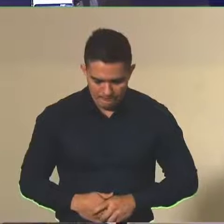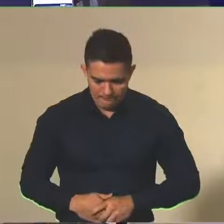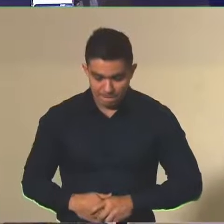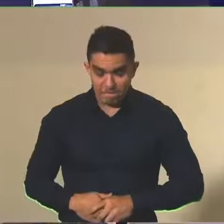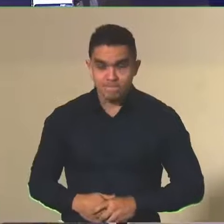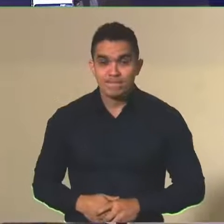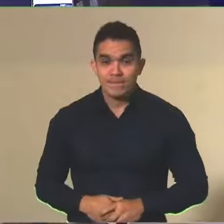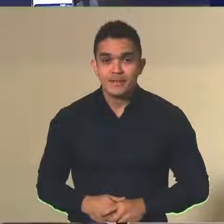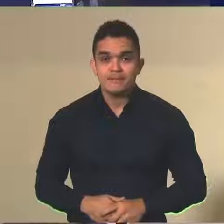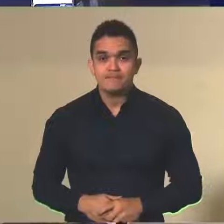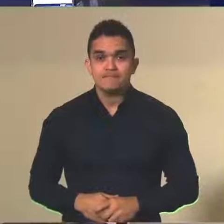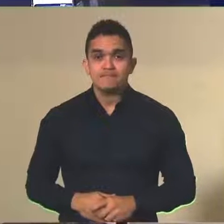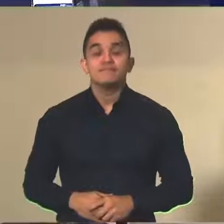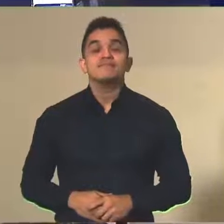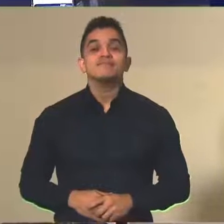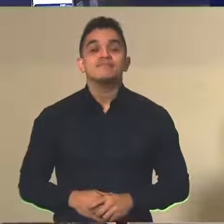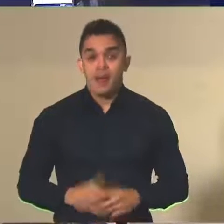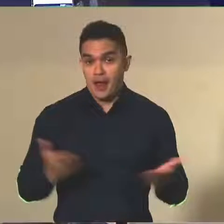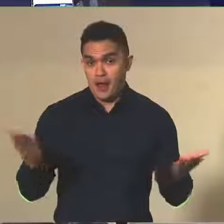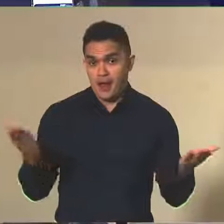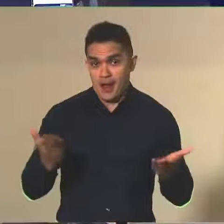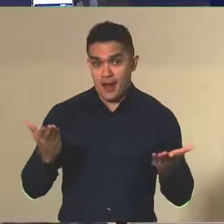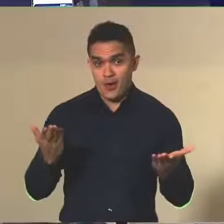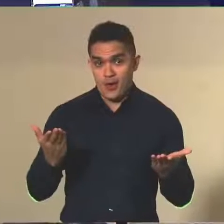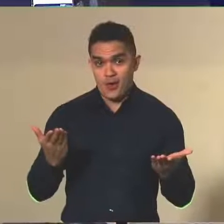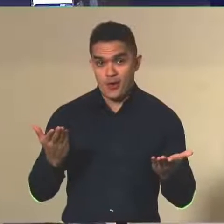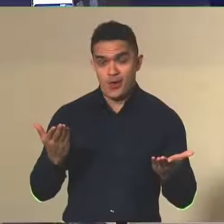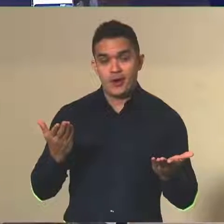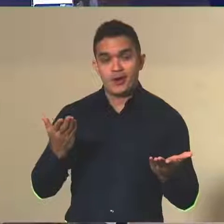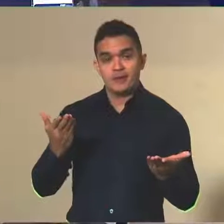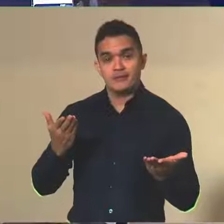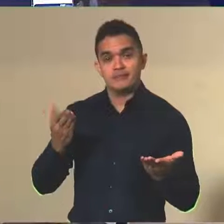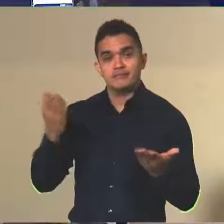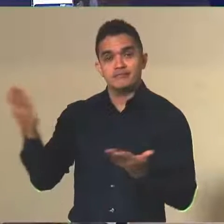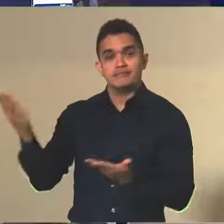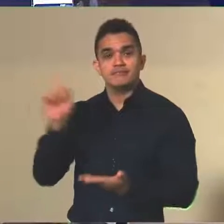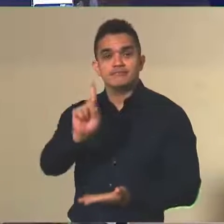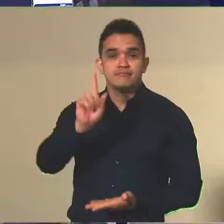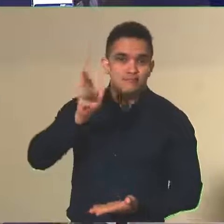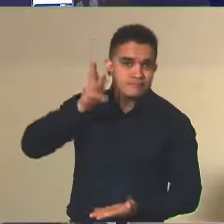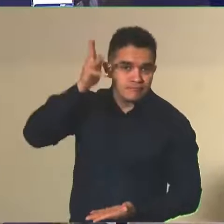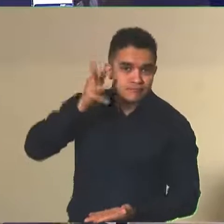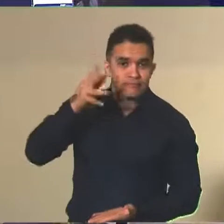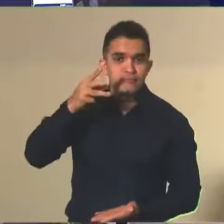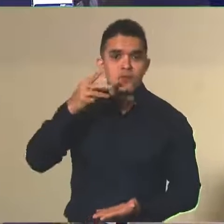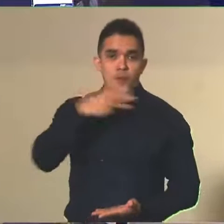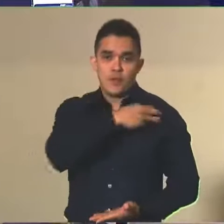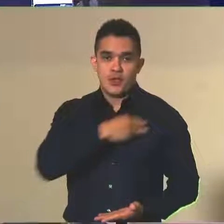Senhoras e senhores, ouviremos agora o ministro de Estado da Educação, Vitor Godoy.